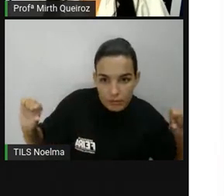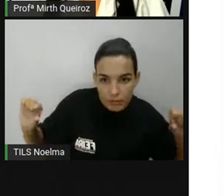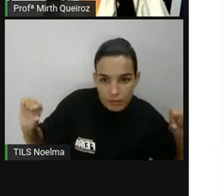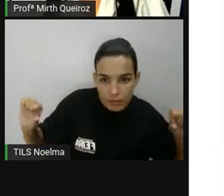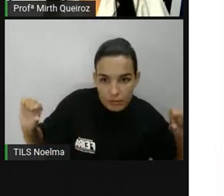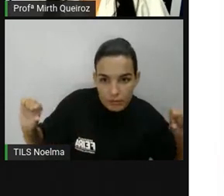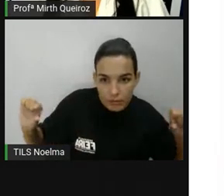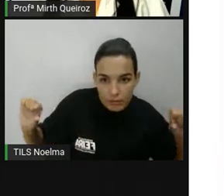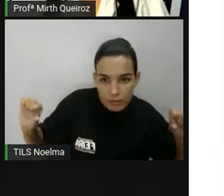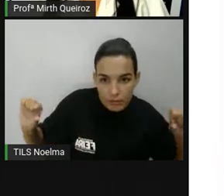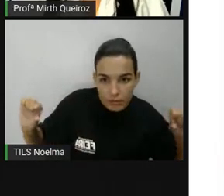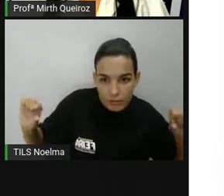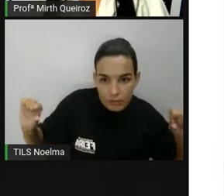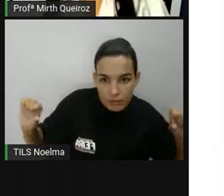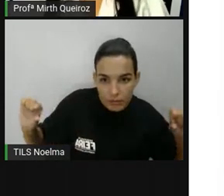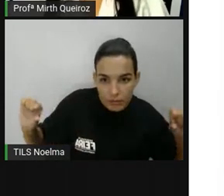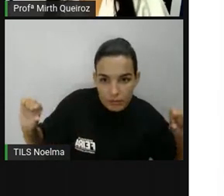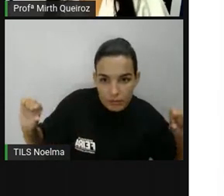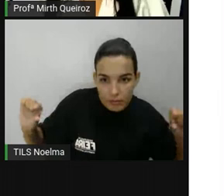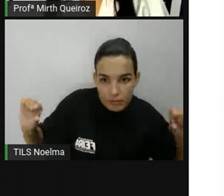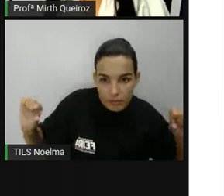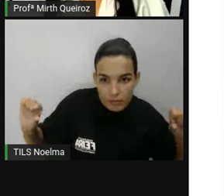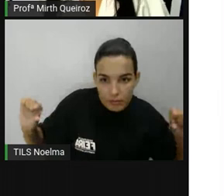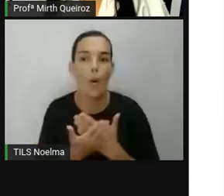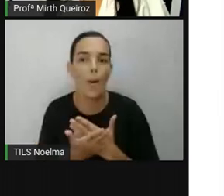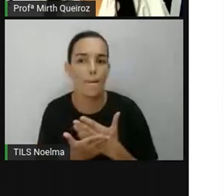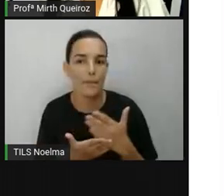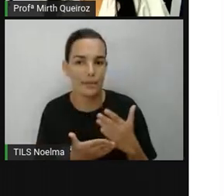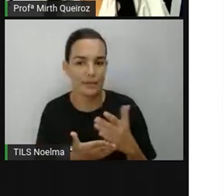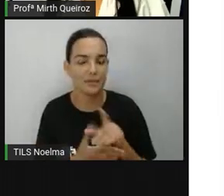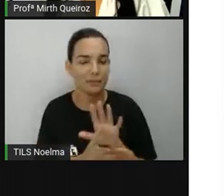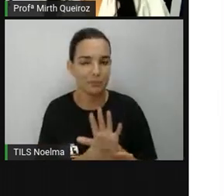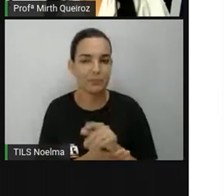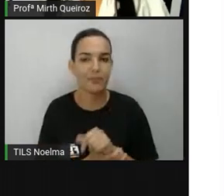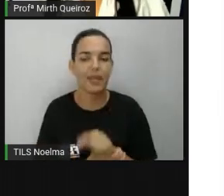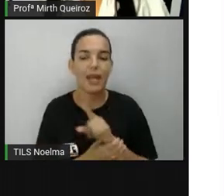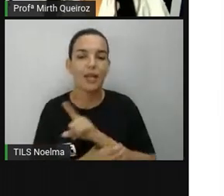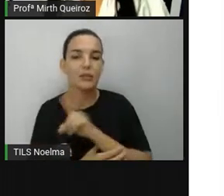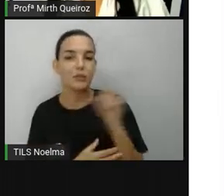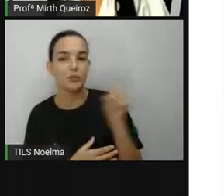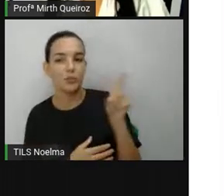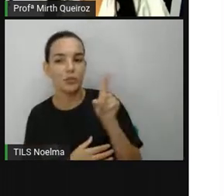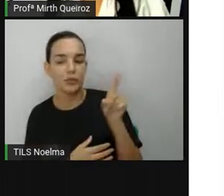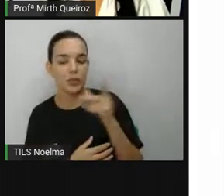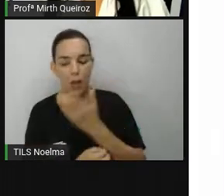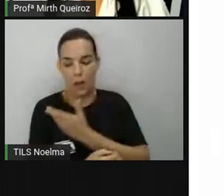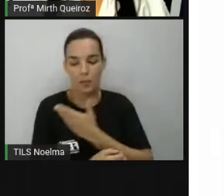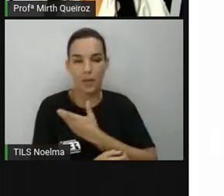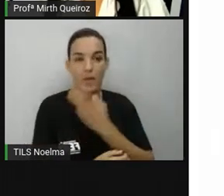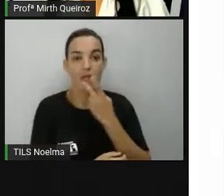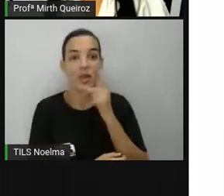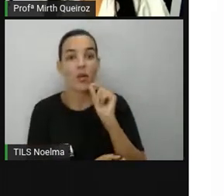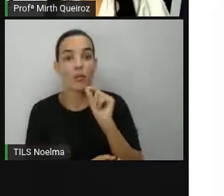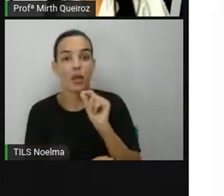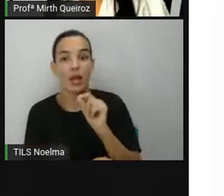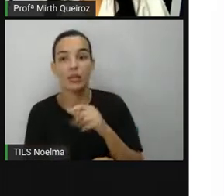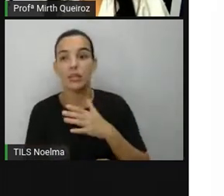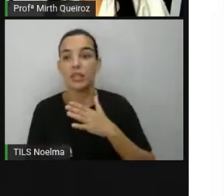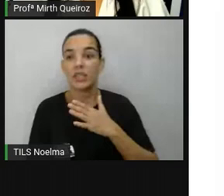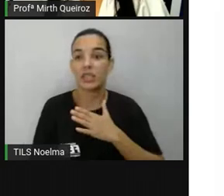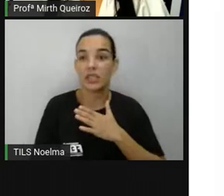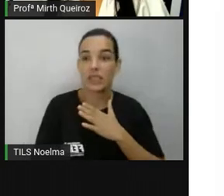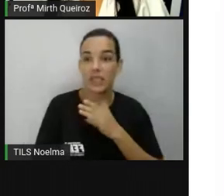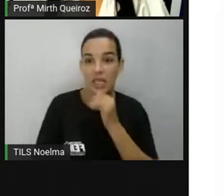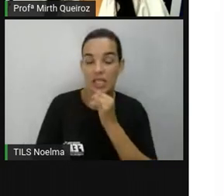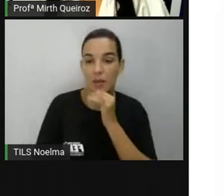Como é que começa aí a batalha naval? O seu adversário, ele vai dizer aí uma posição.